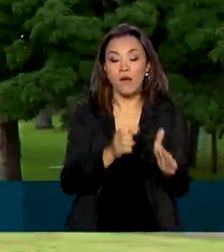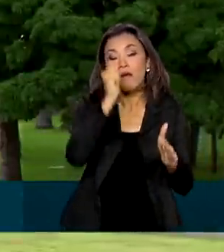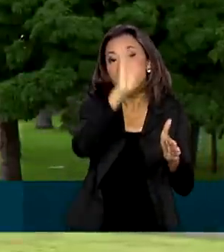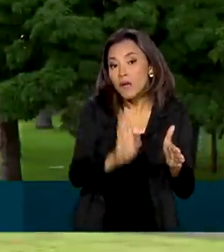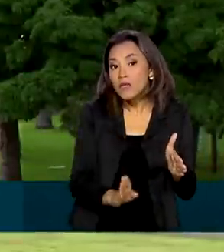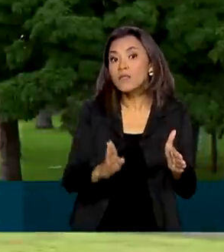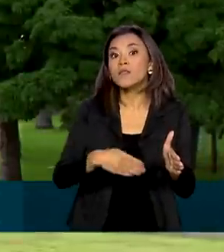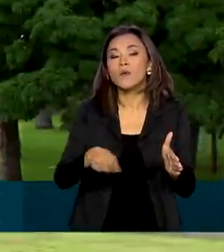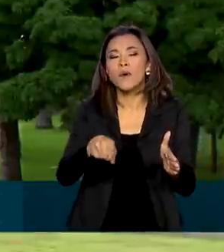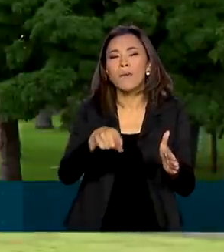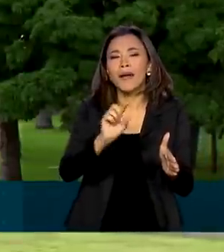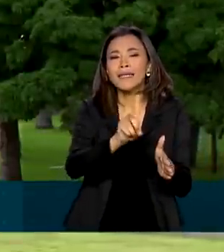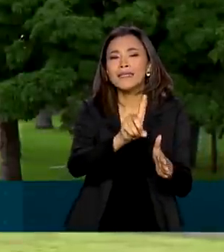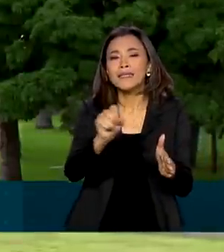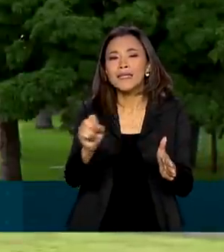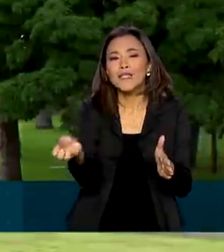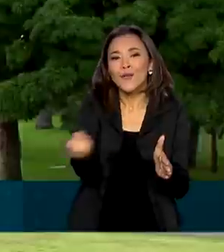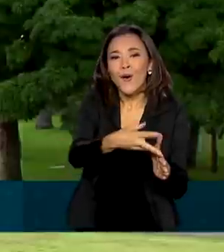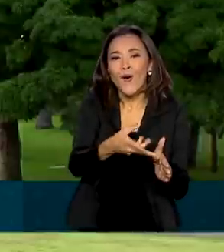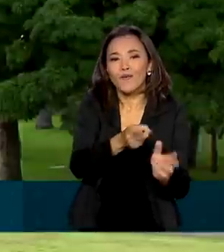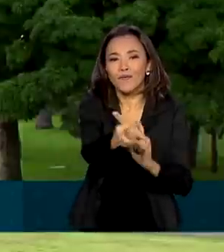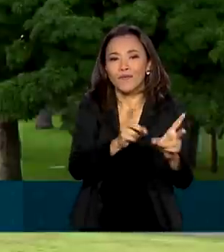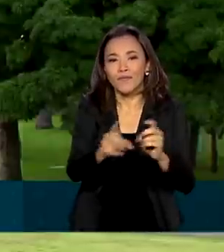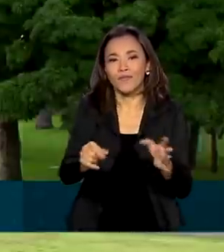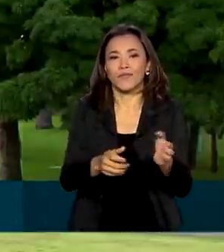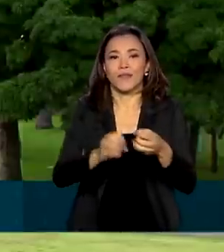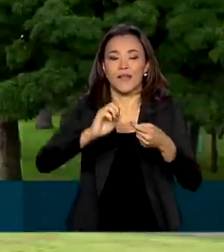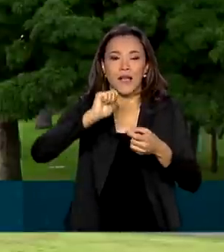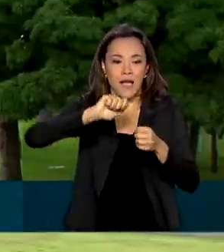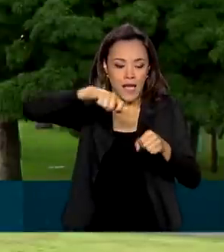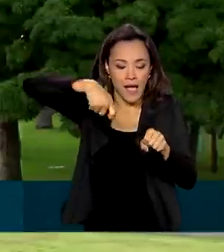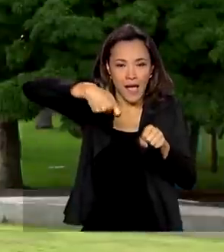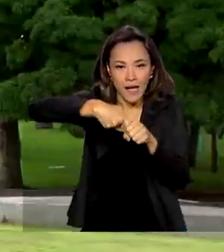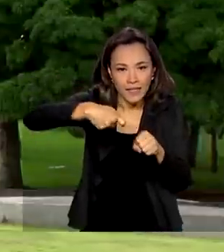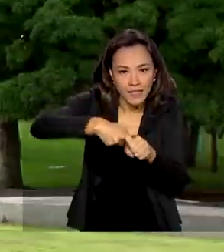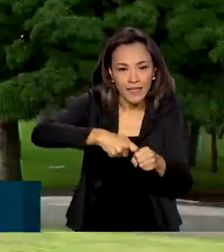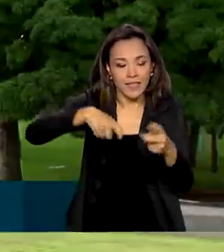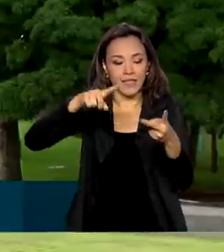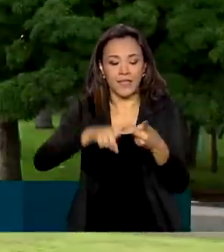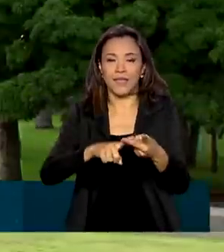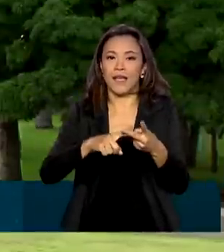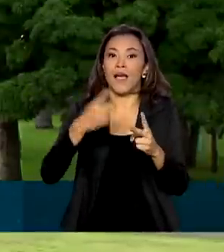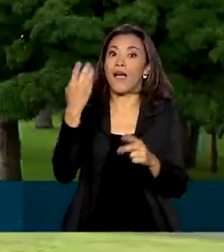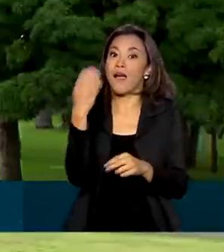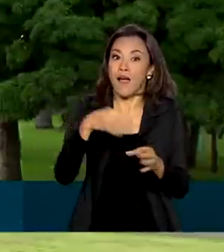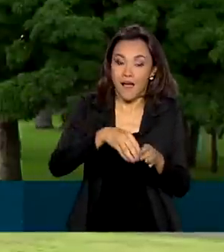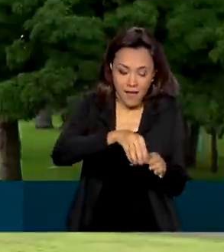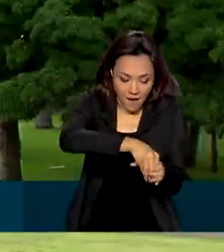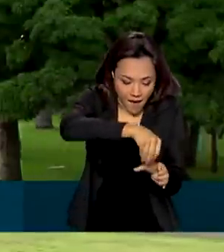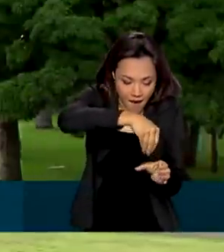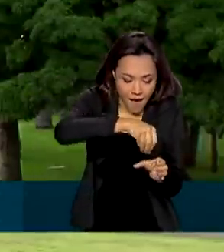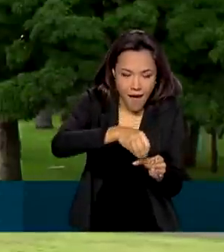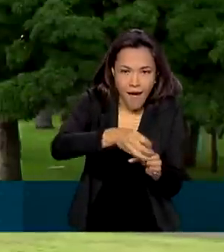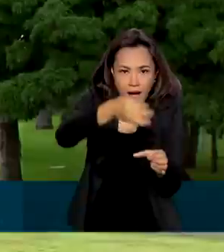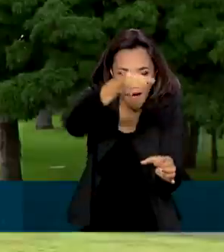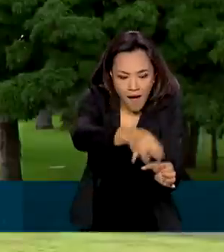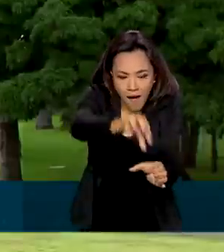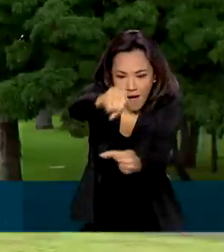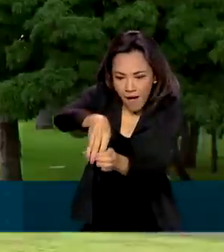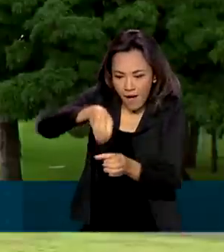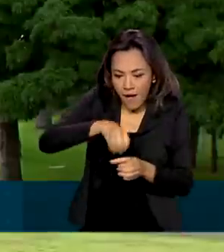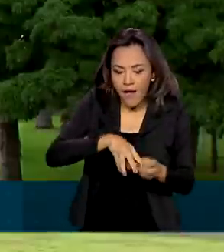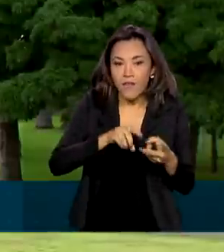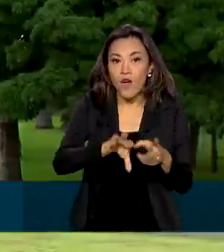100 novos mercados. Castanhas, mudas de árvores, ovos e frutas vão agora para